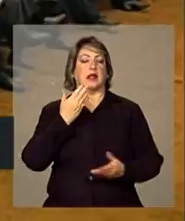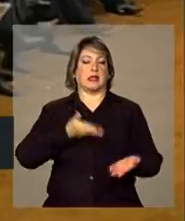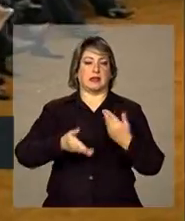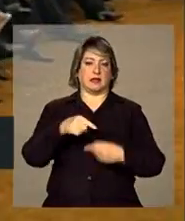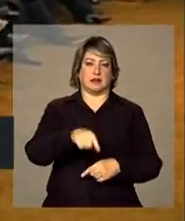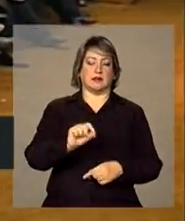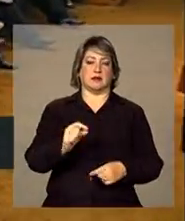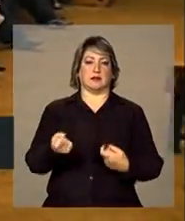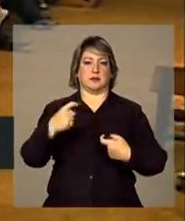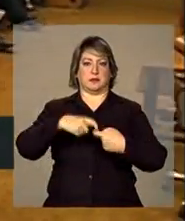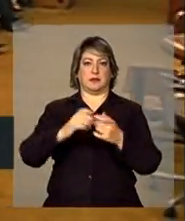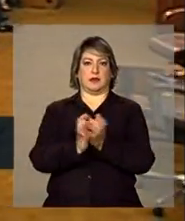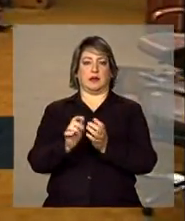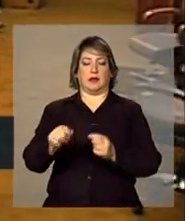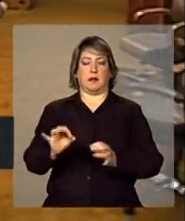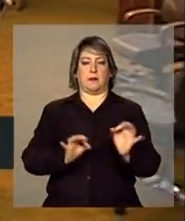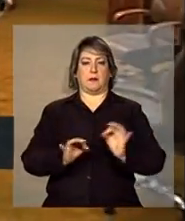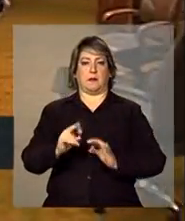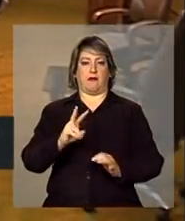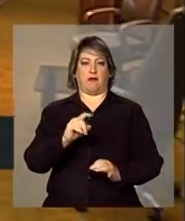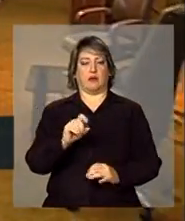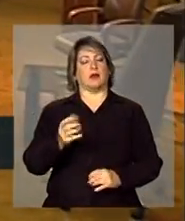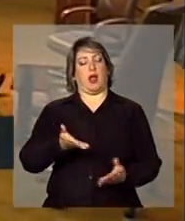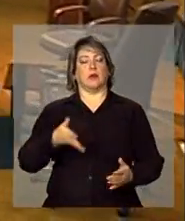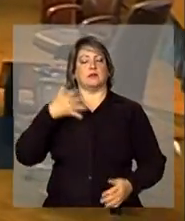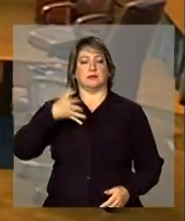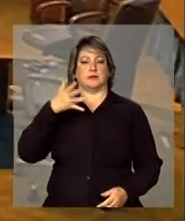parceira do Projeto Vozes, para fazer uso da palavra.